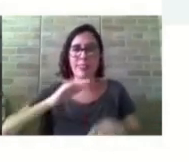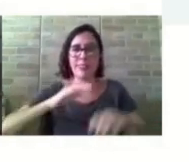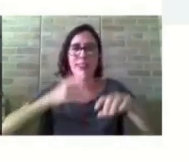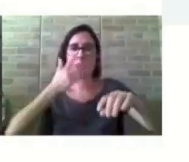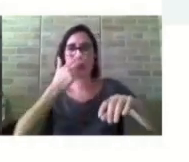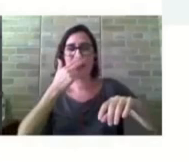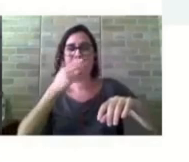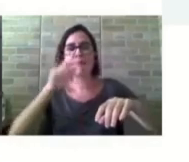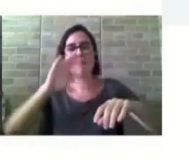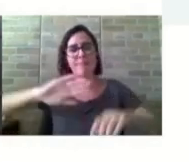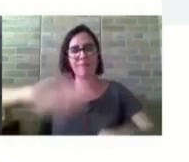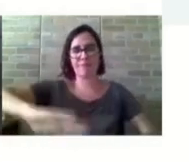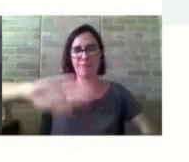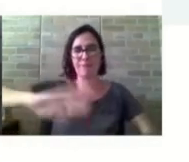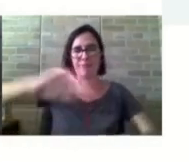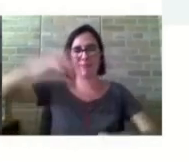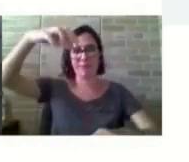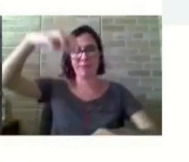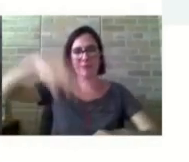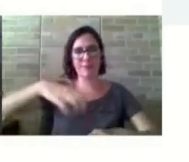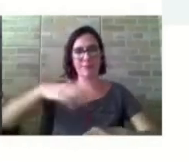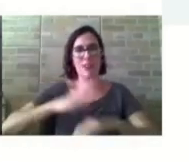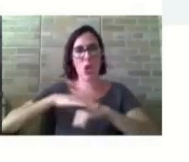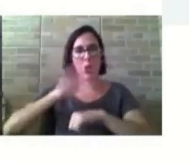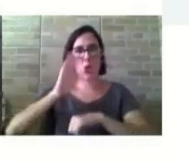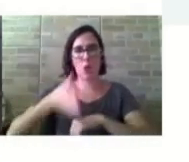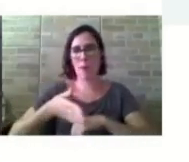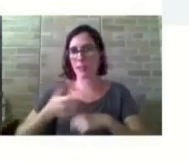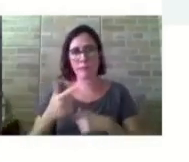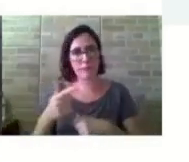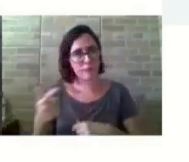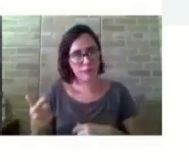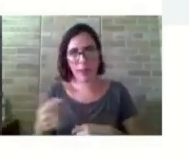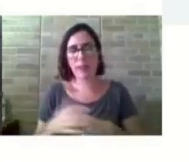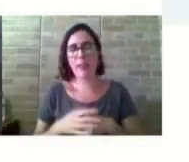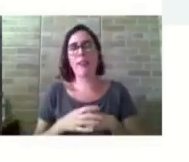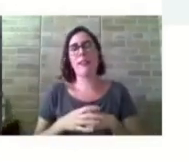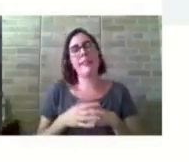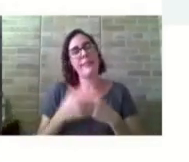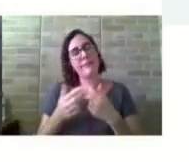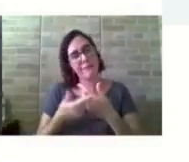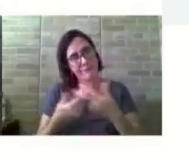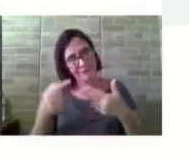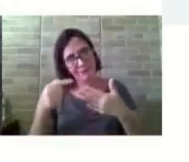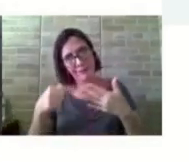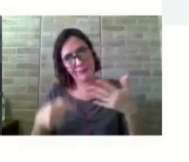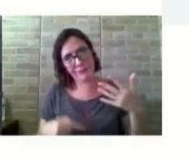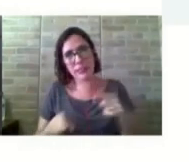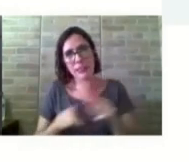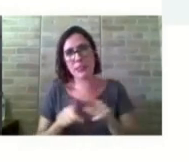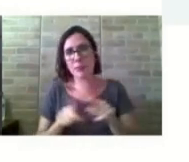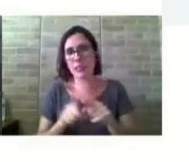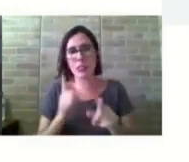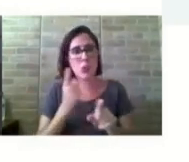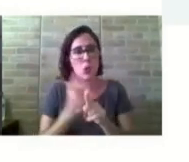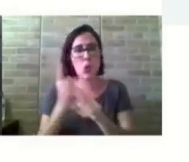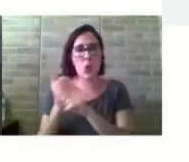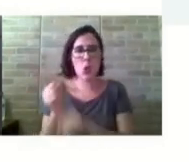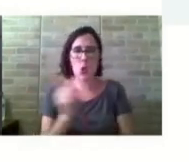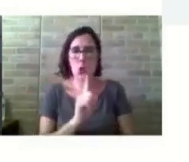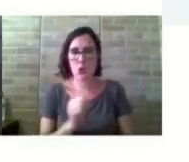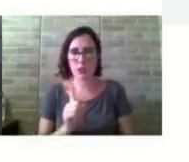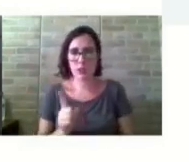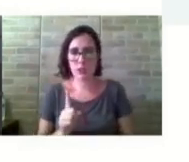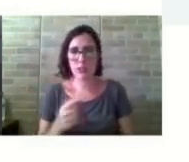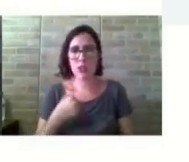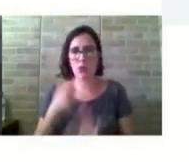inclinados com altura adequada, tá? Vários elementos também não foram encontrados, né? Eu já estou